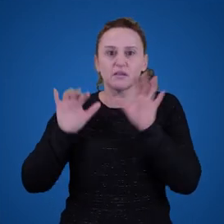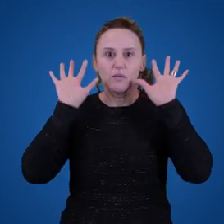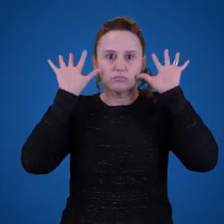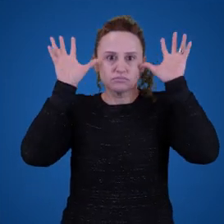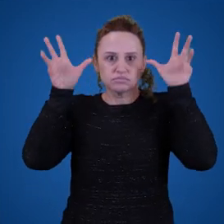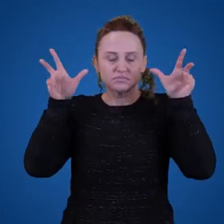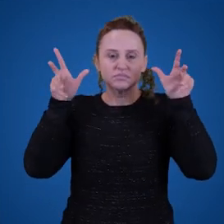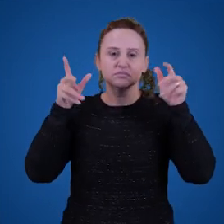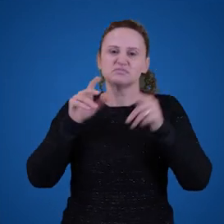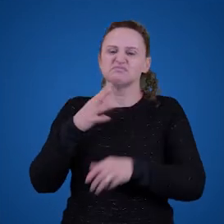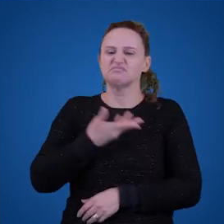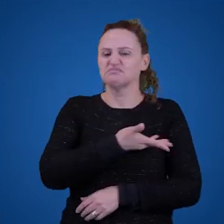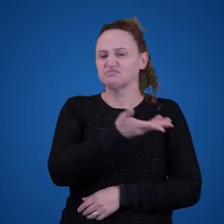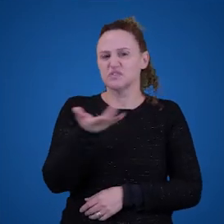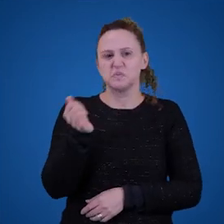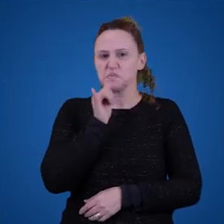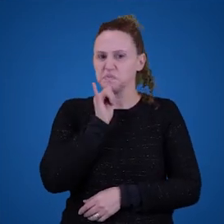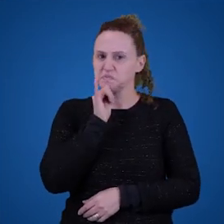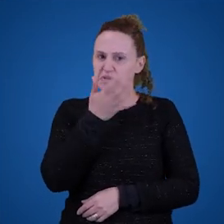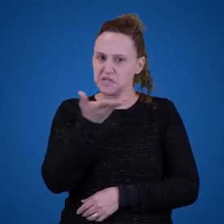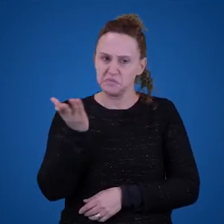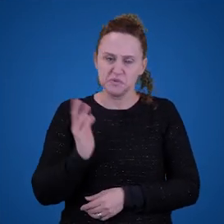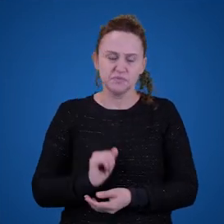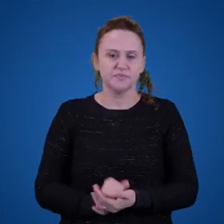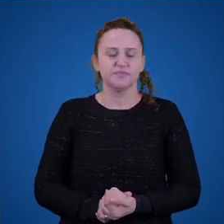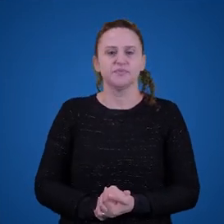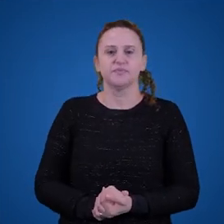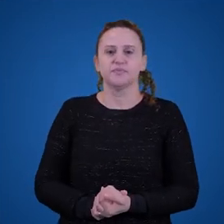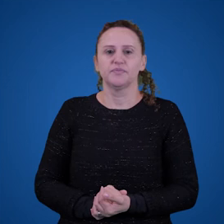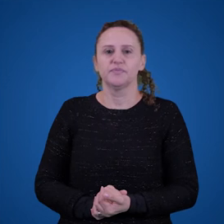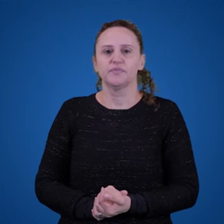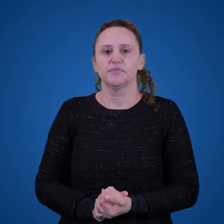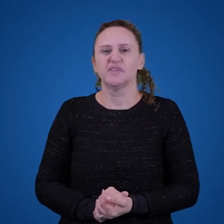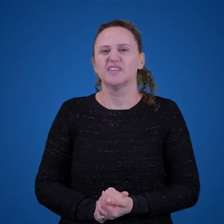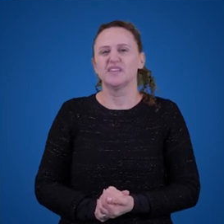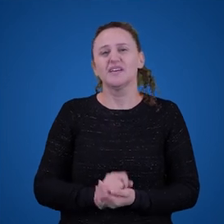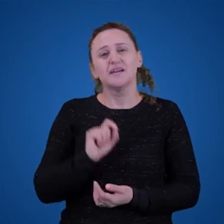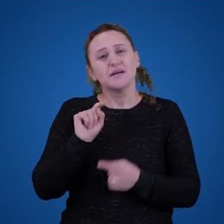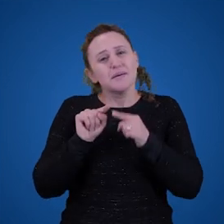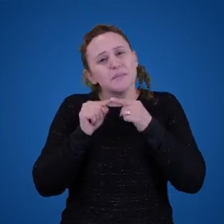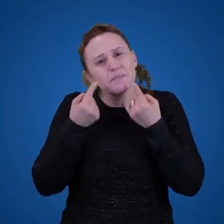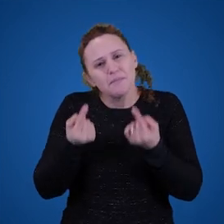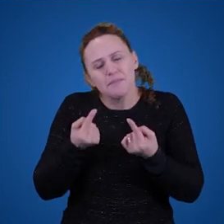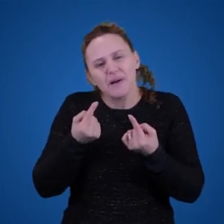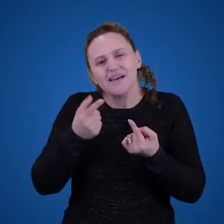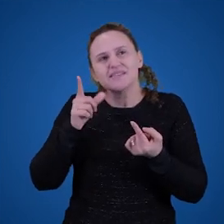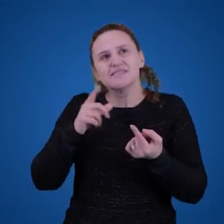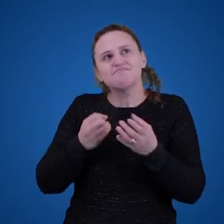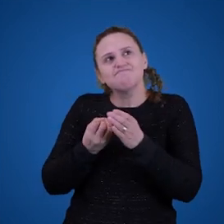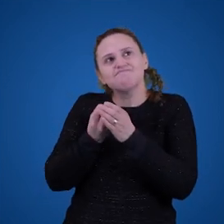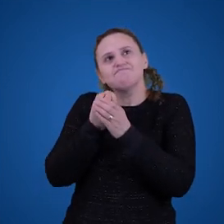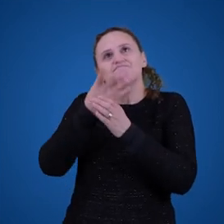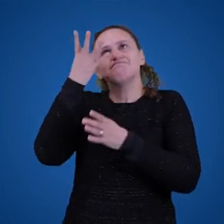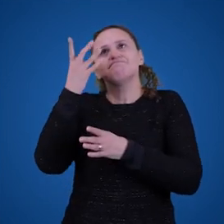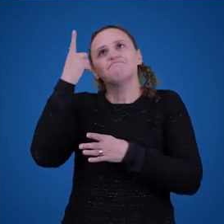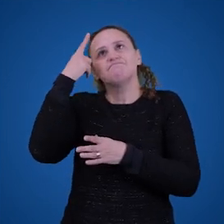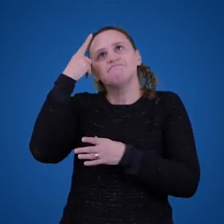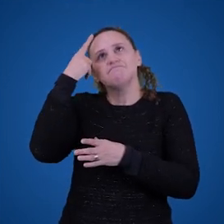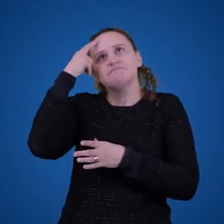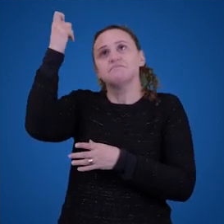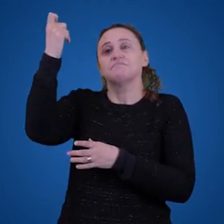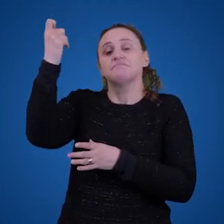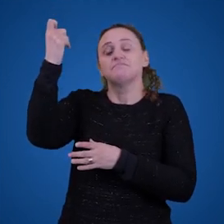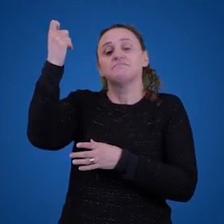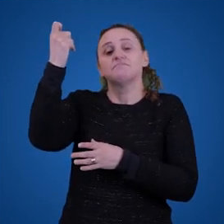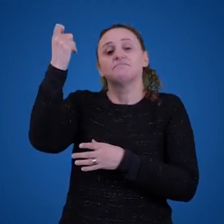Mas isso é ficcional. Quer dizer, alguém está inventando uma história, e inventando pessoas, e inventando personagens, né? Não